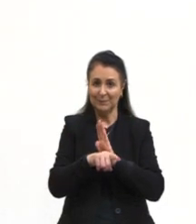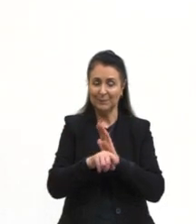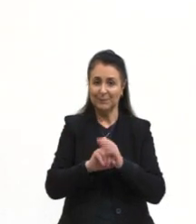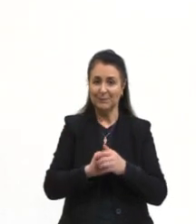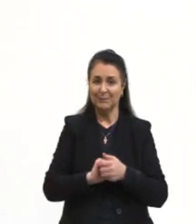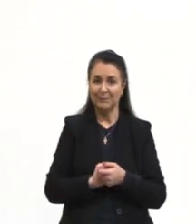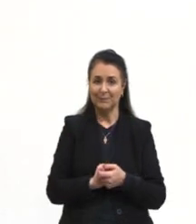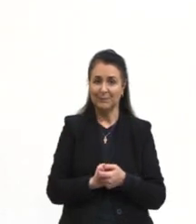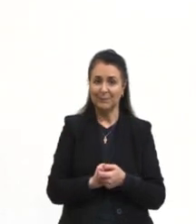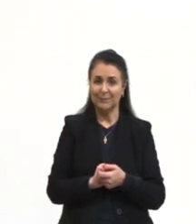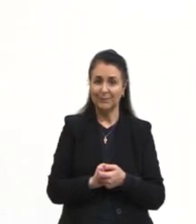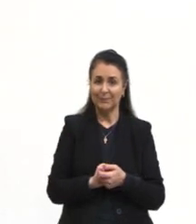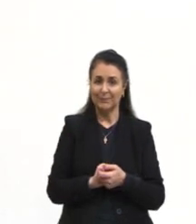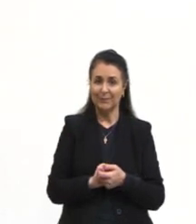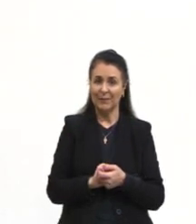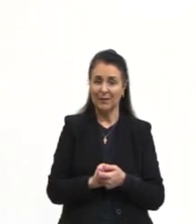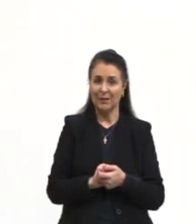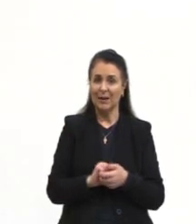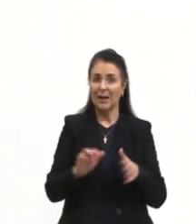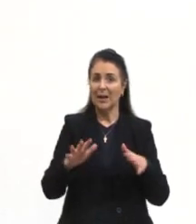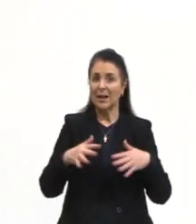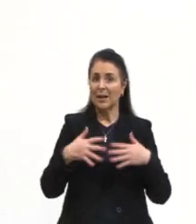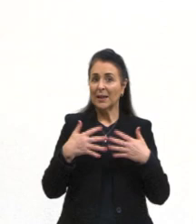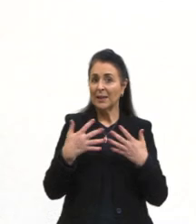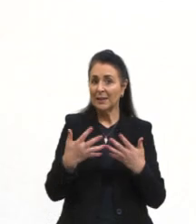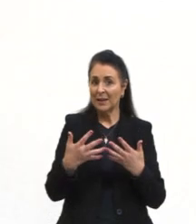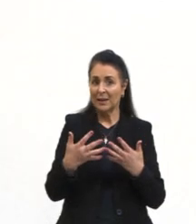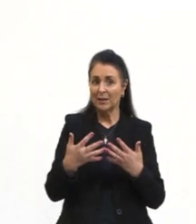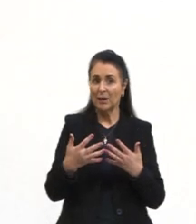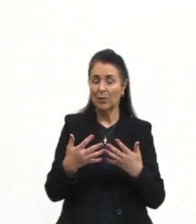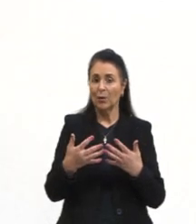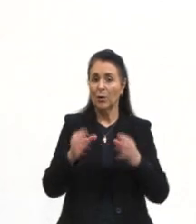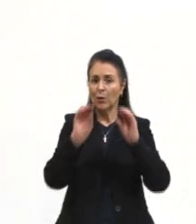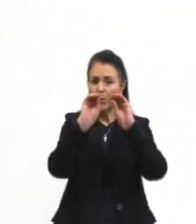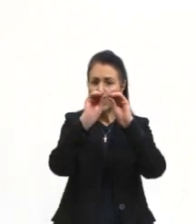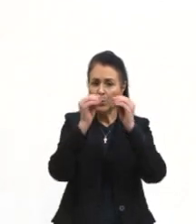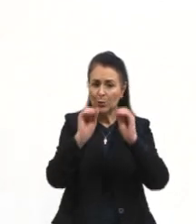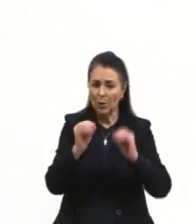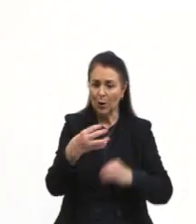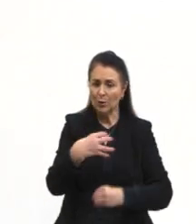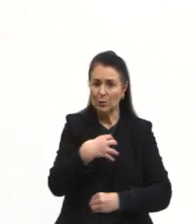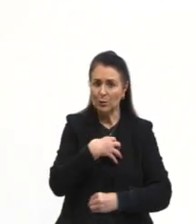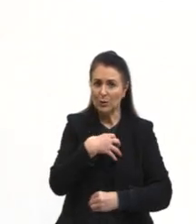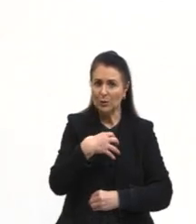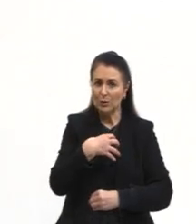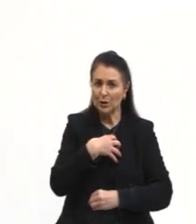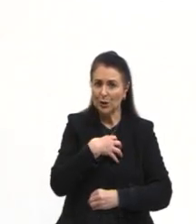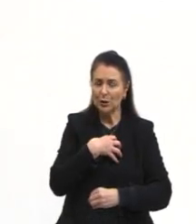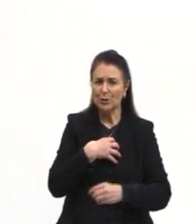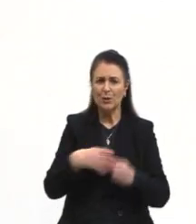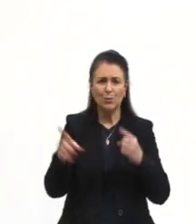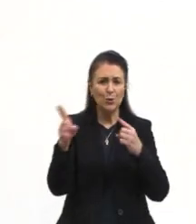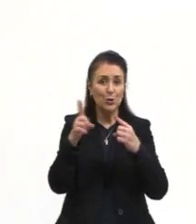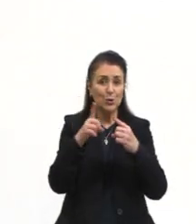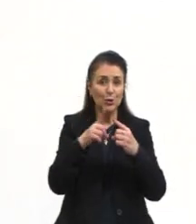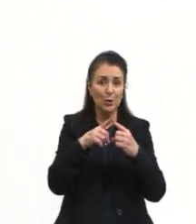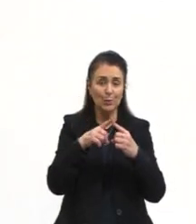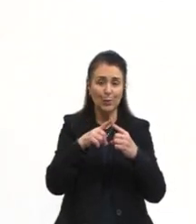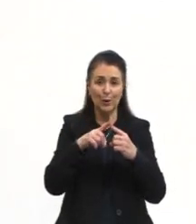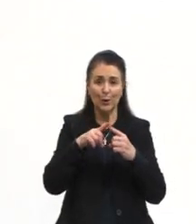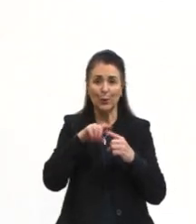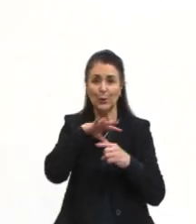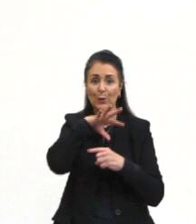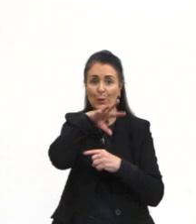Bom, considerando, então, os órgãos dos sentidos típicos desses animais,